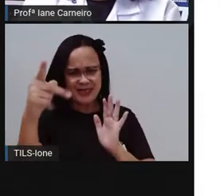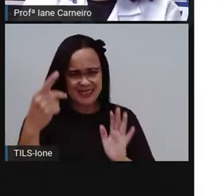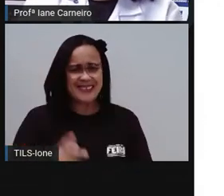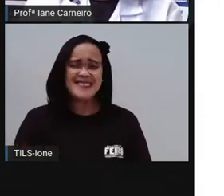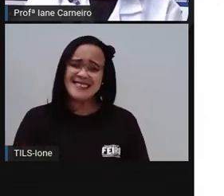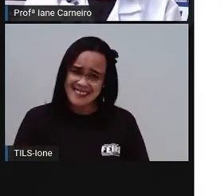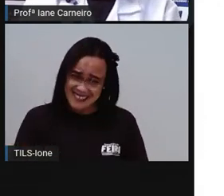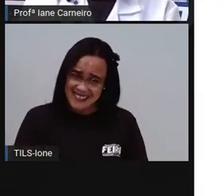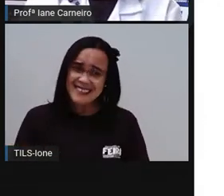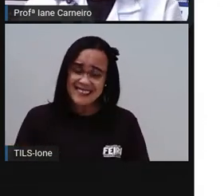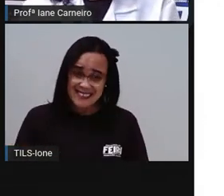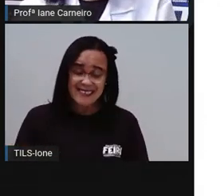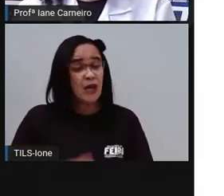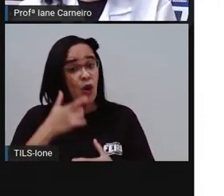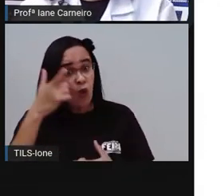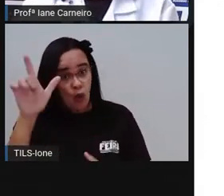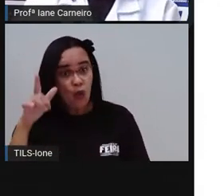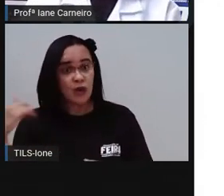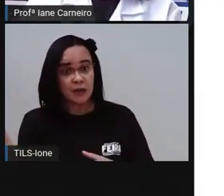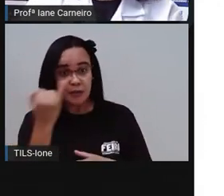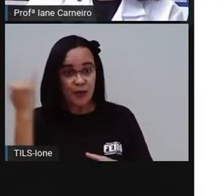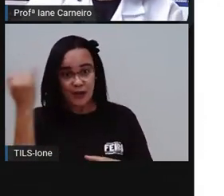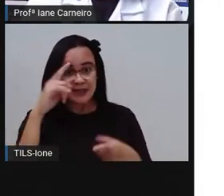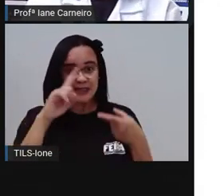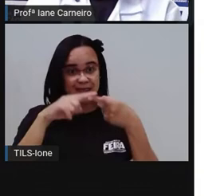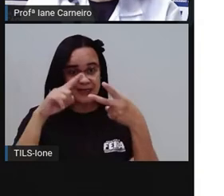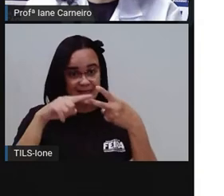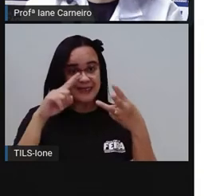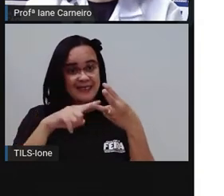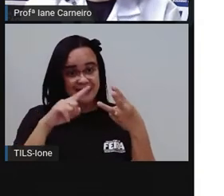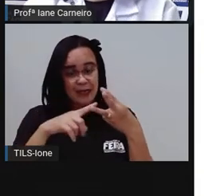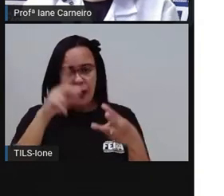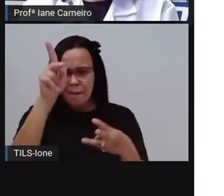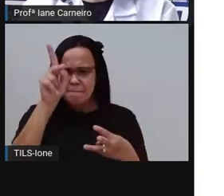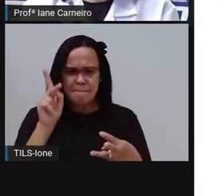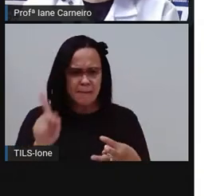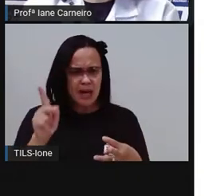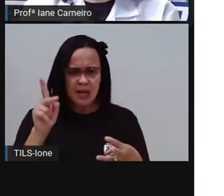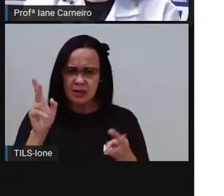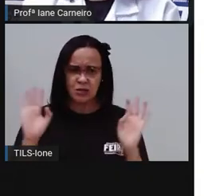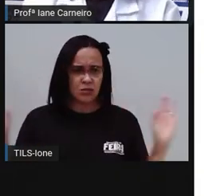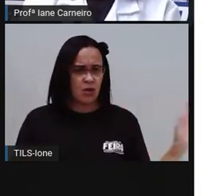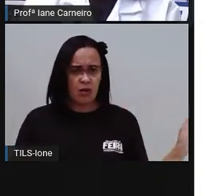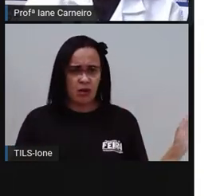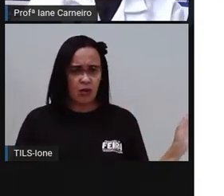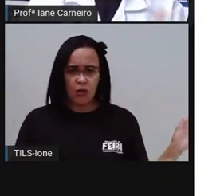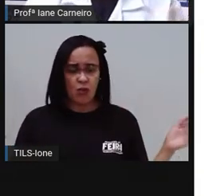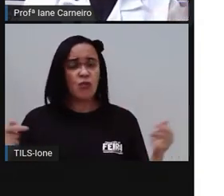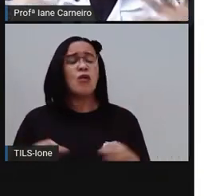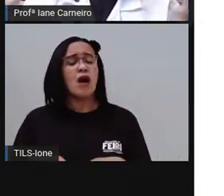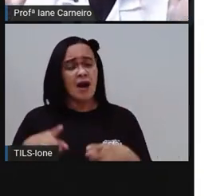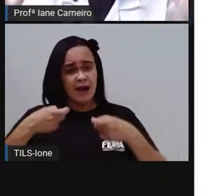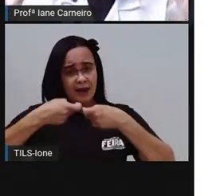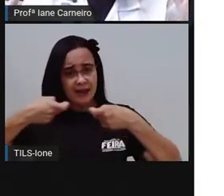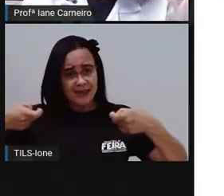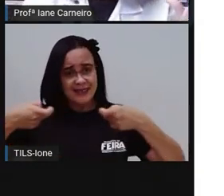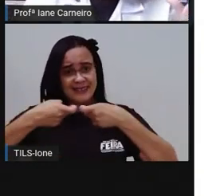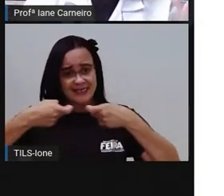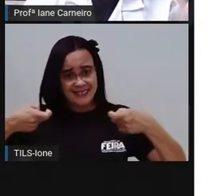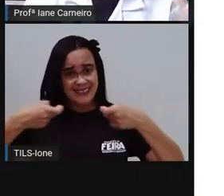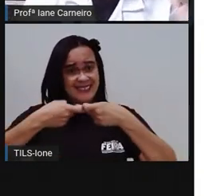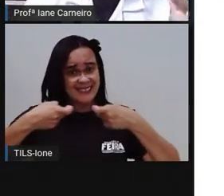coisa também que a gente às vezes acha que não, né? Mas é um objeto pessoal, é a meia, né? Então, primeiro que ela já tem